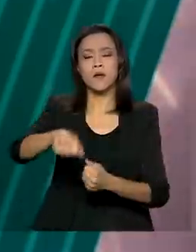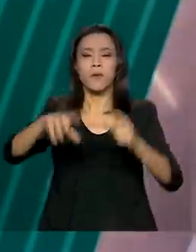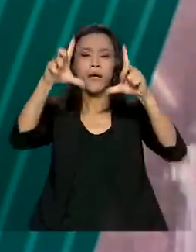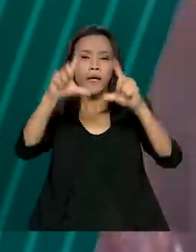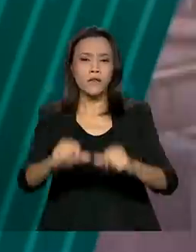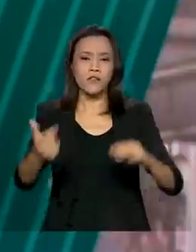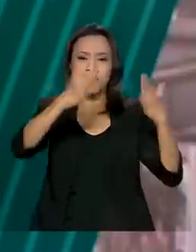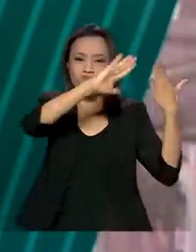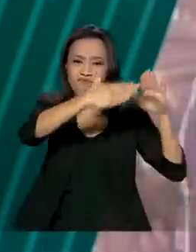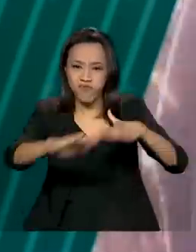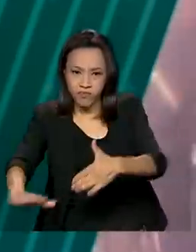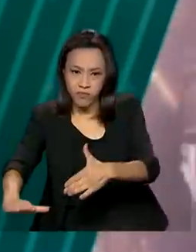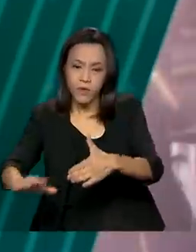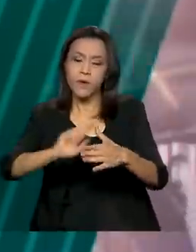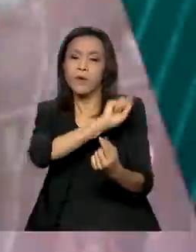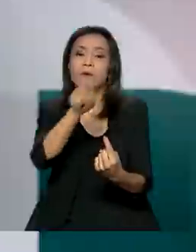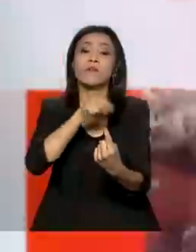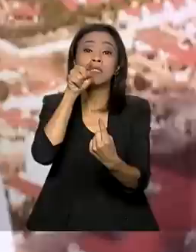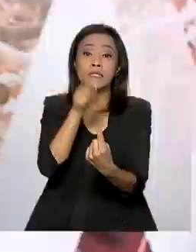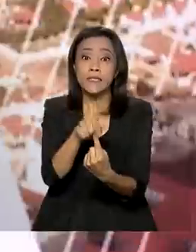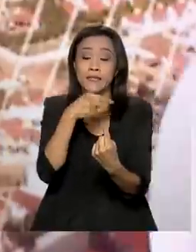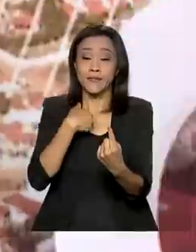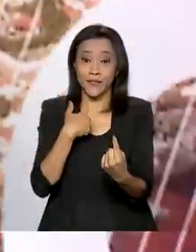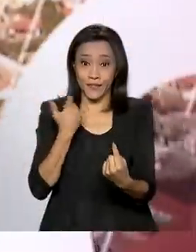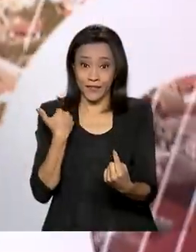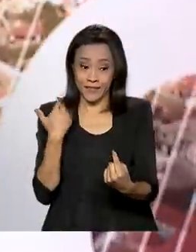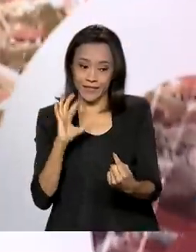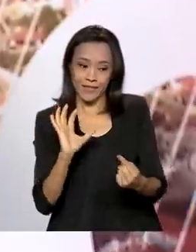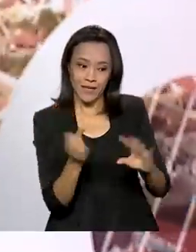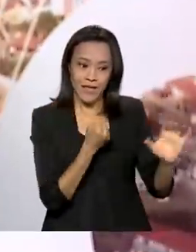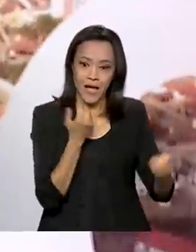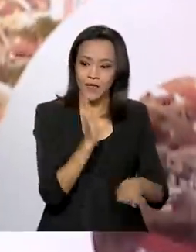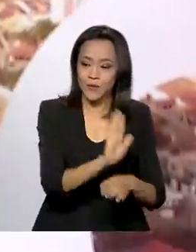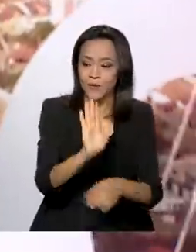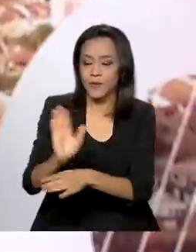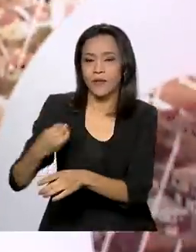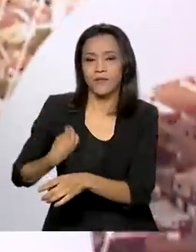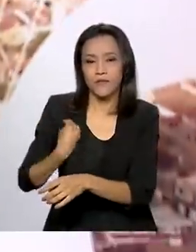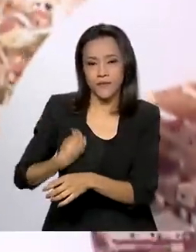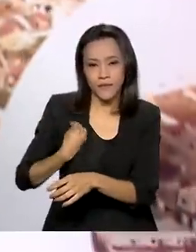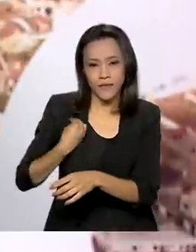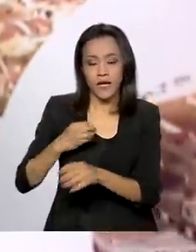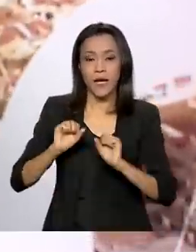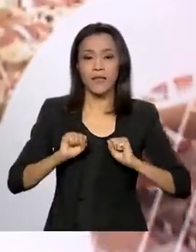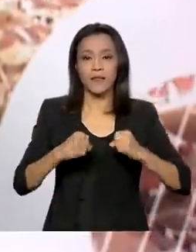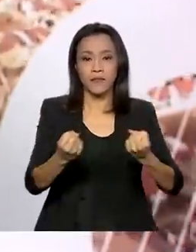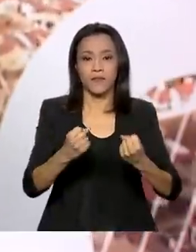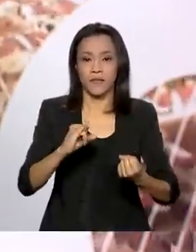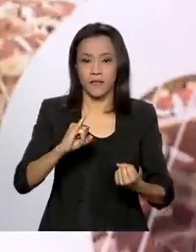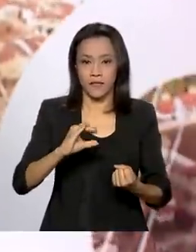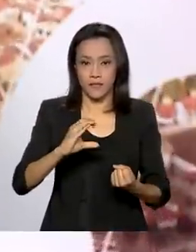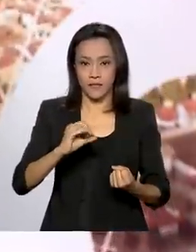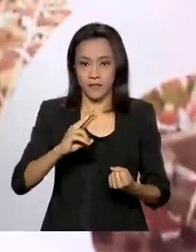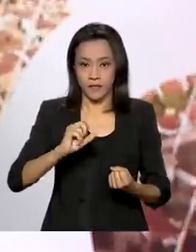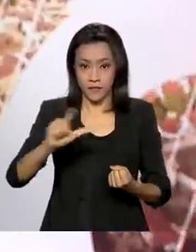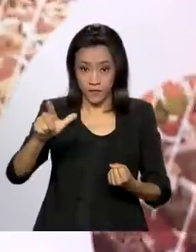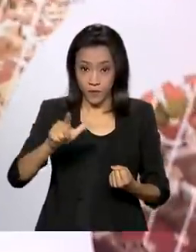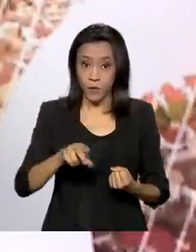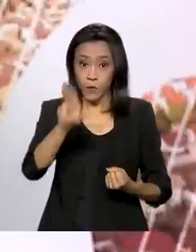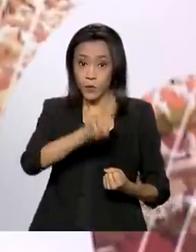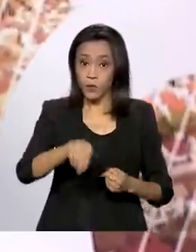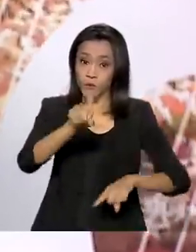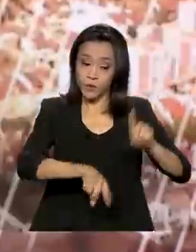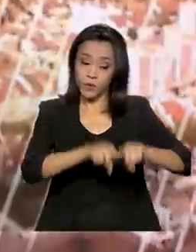o intuito de salvar ainda mais vidas, a Secretaria Nacional de Proteção e Defesa Civil realizou um debate sobre o uso de ferramentas